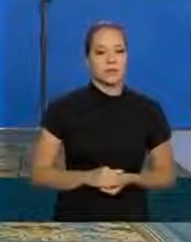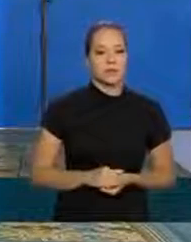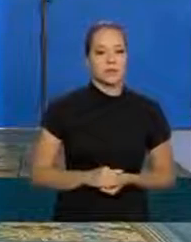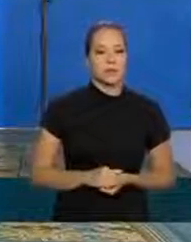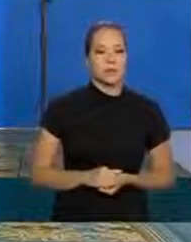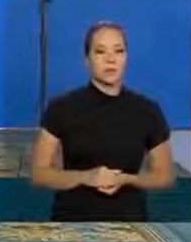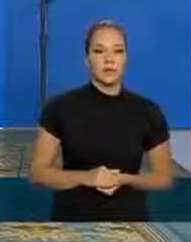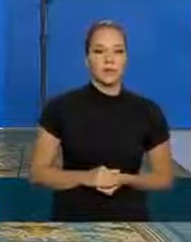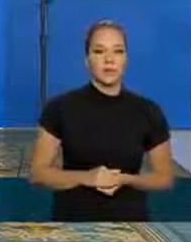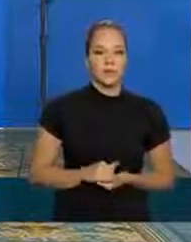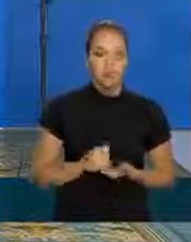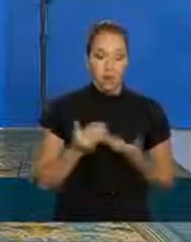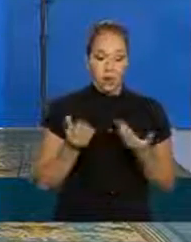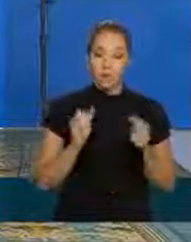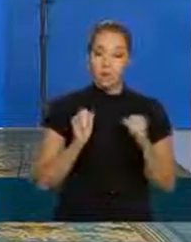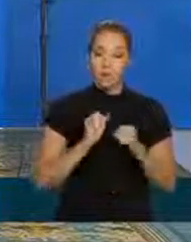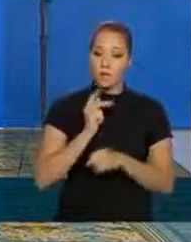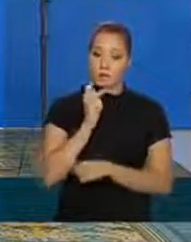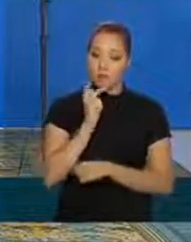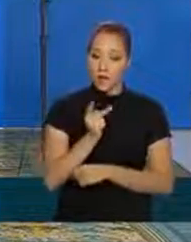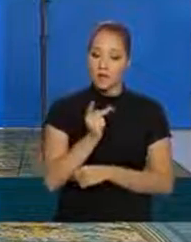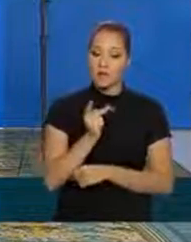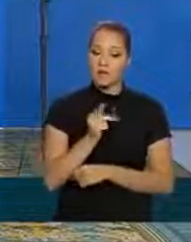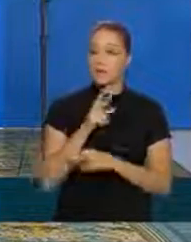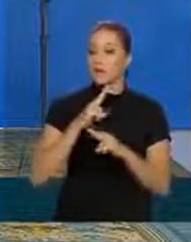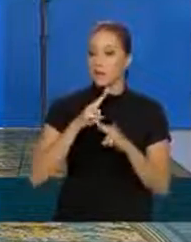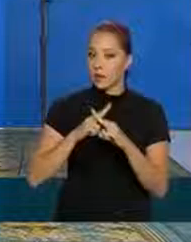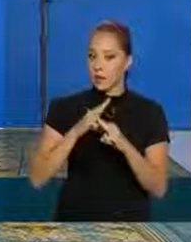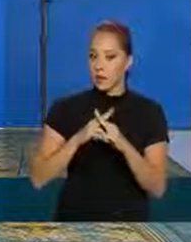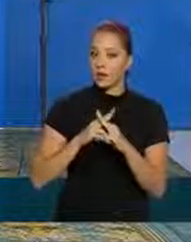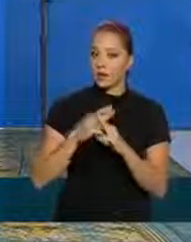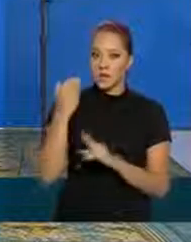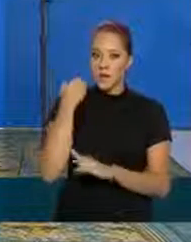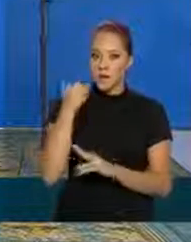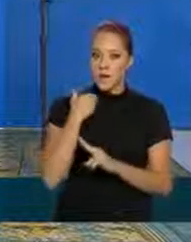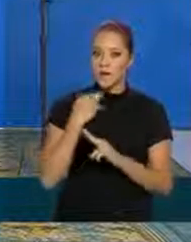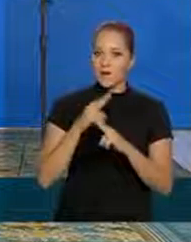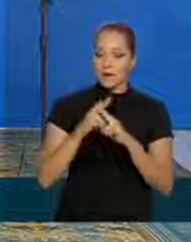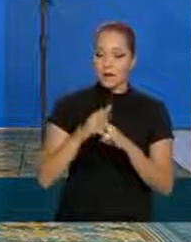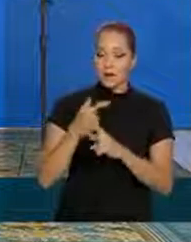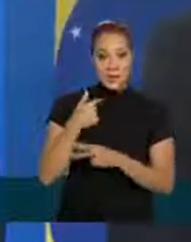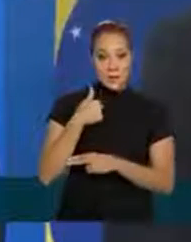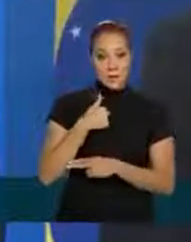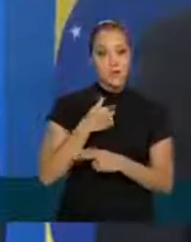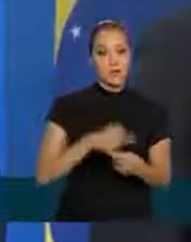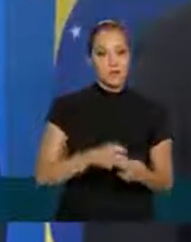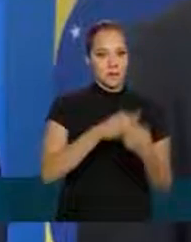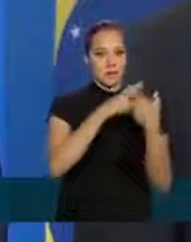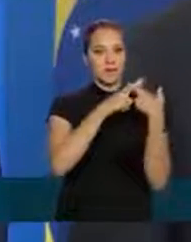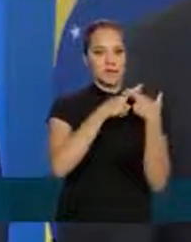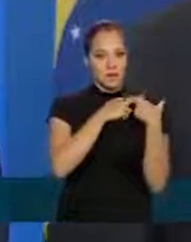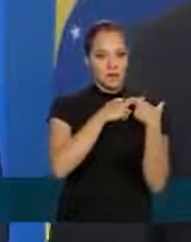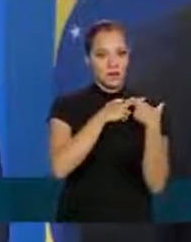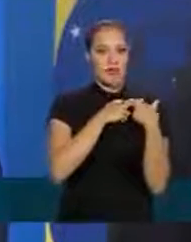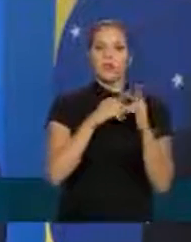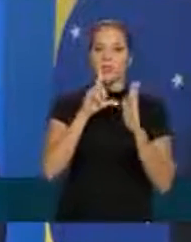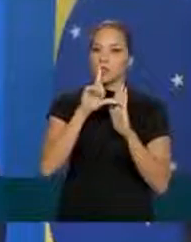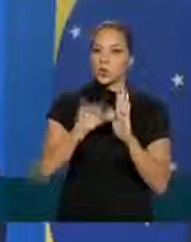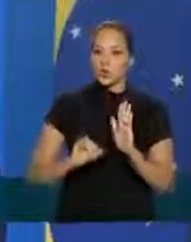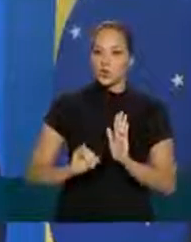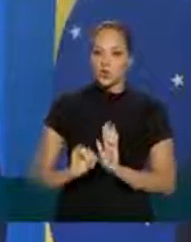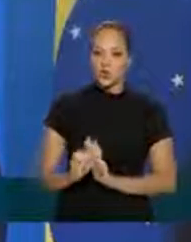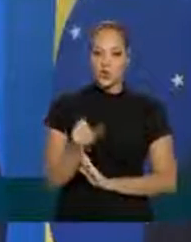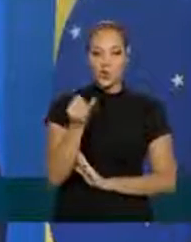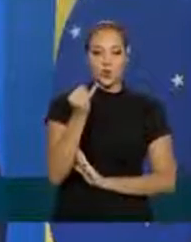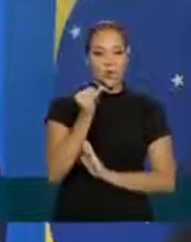eu posso afirmar que na Caixa que é a minha responsabilidade nós reduzimos os juros